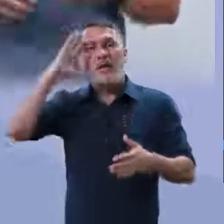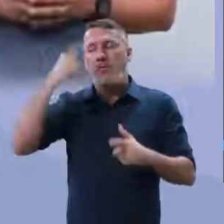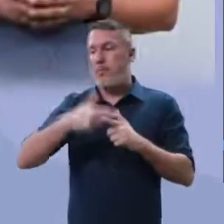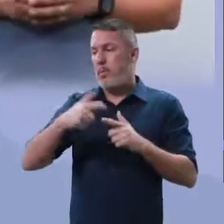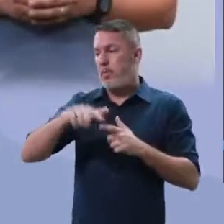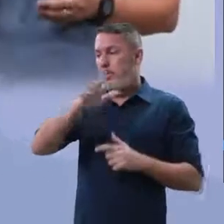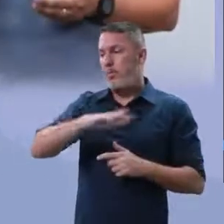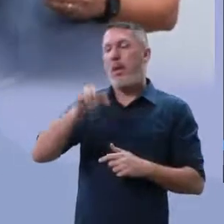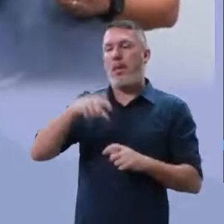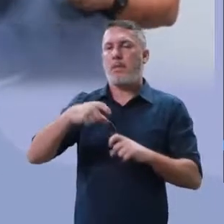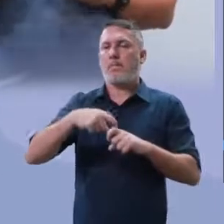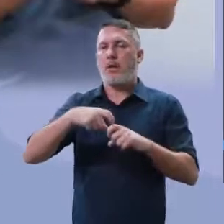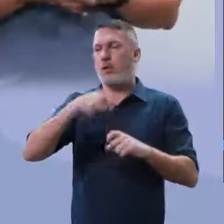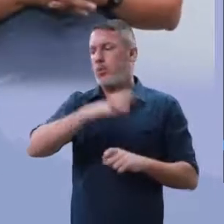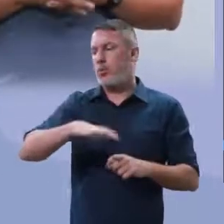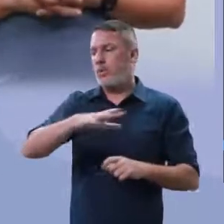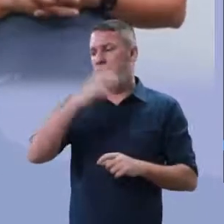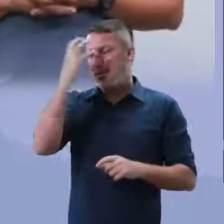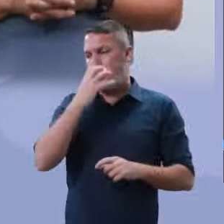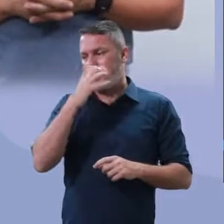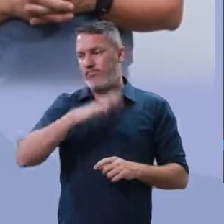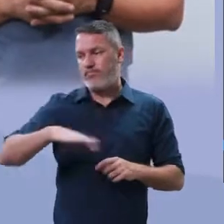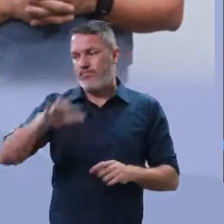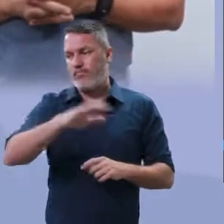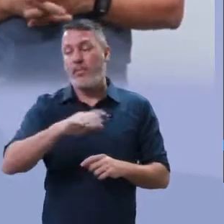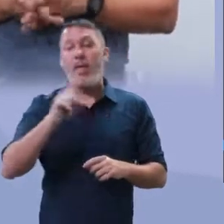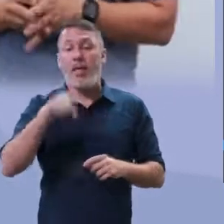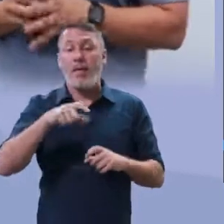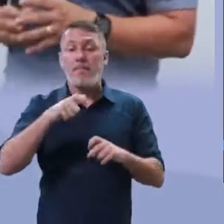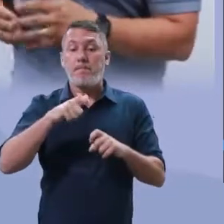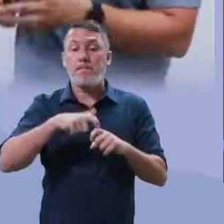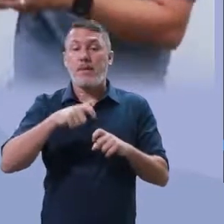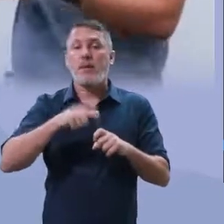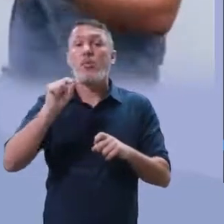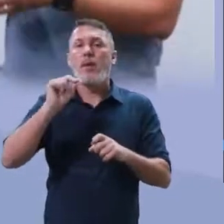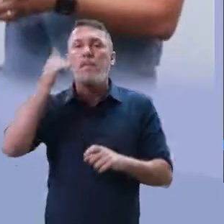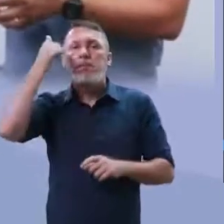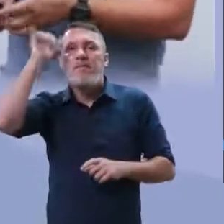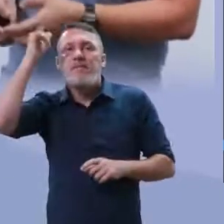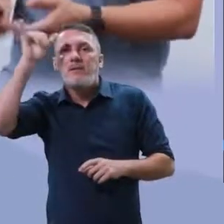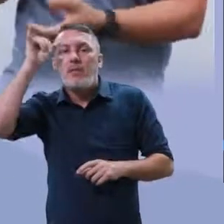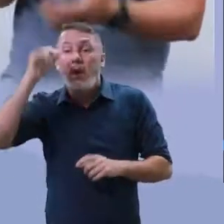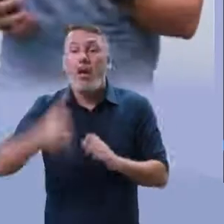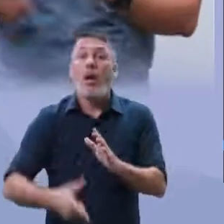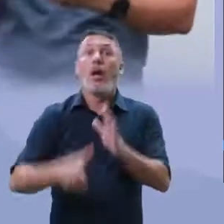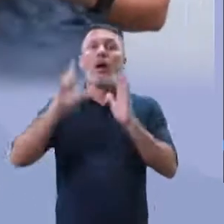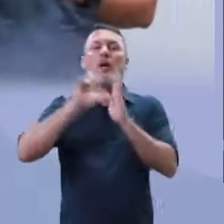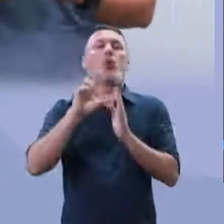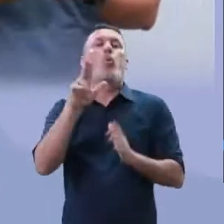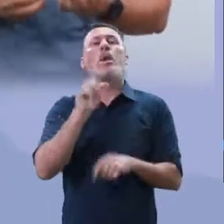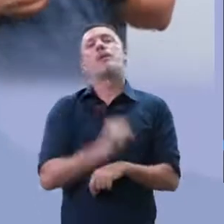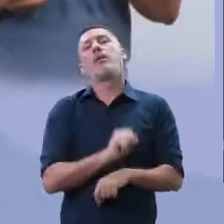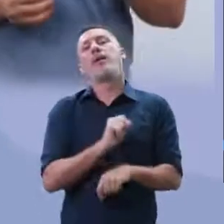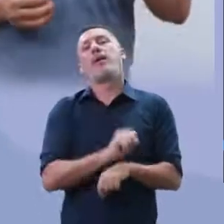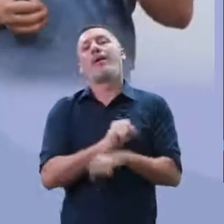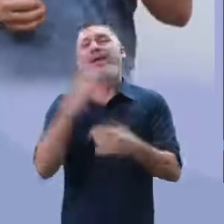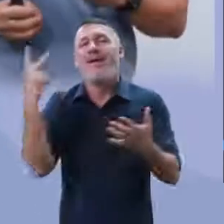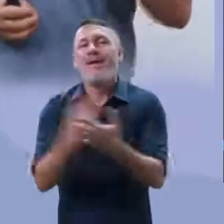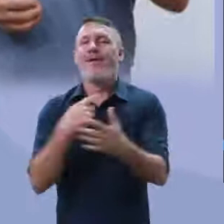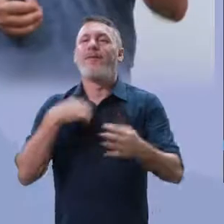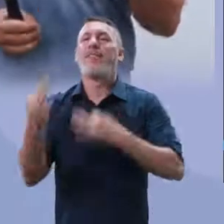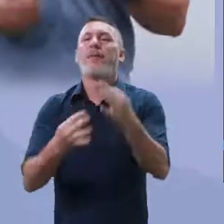problemas, as doenças, o quê? Ali, a medicina preventiva. Não esperar o problema acontecer, mas sempre estar